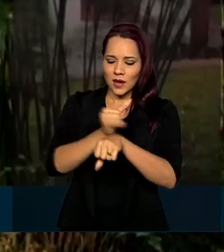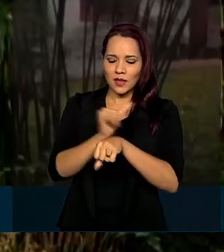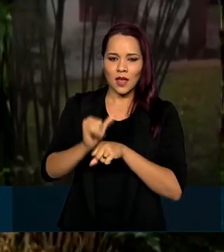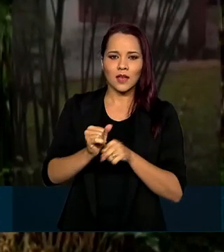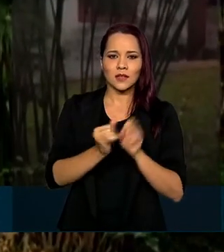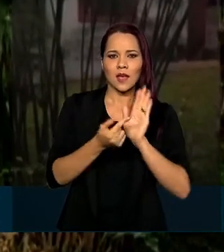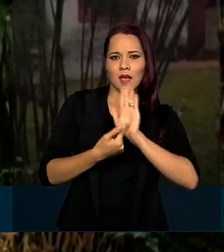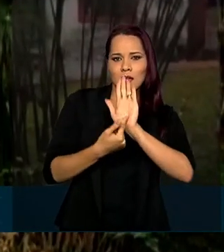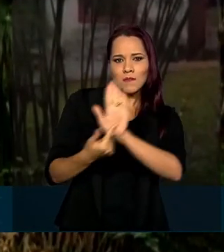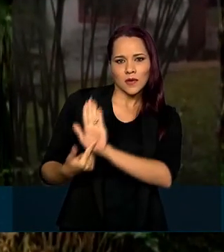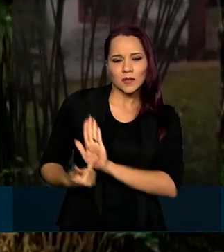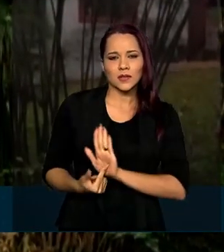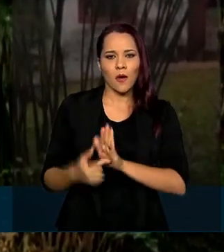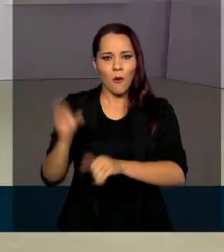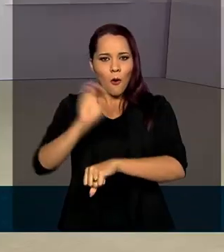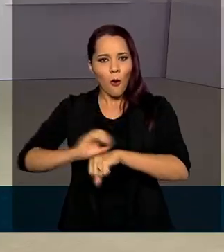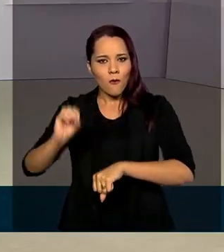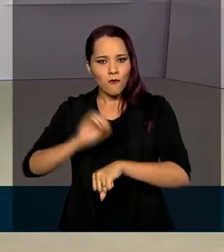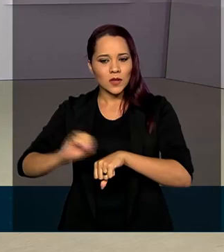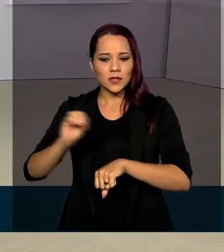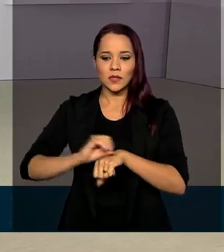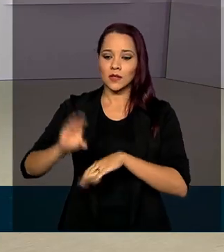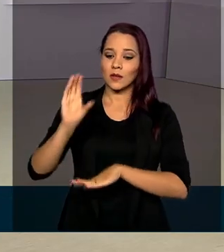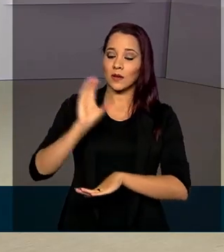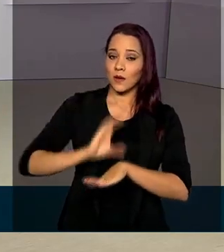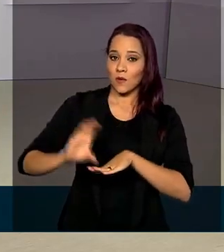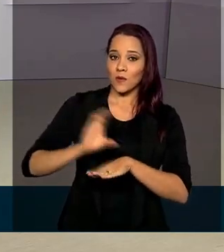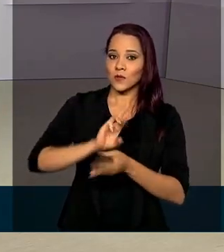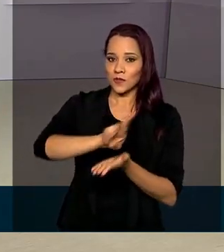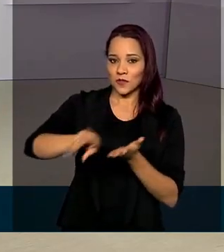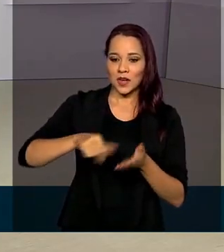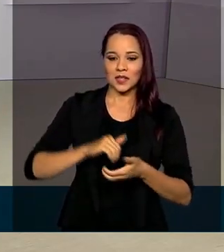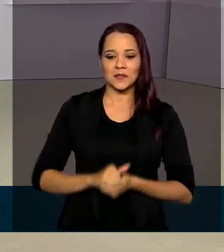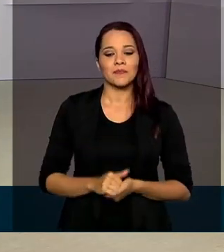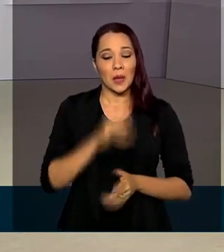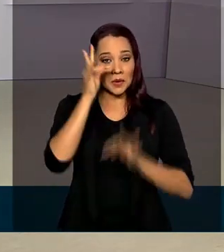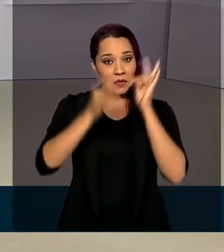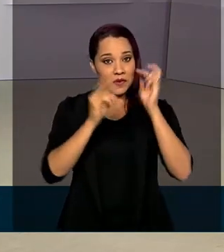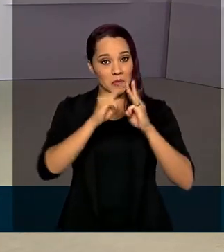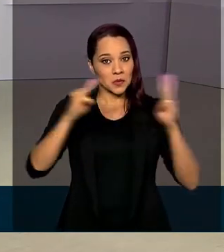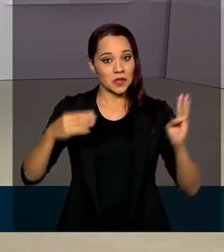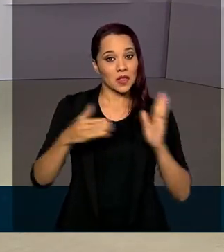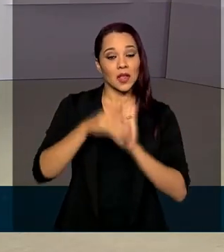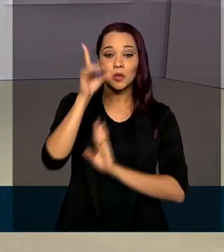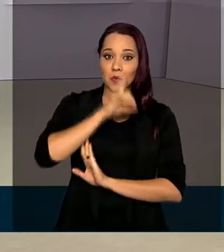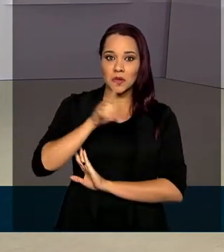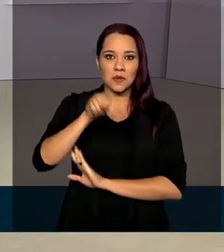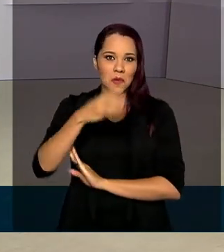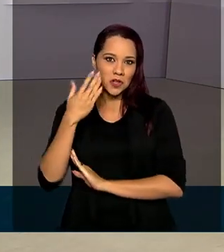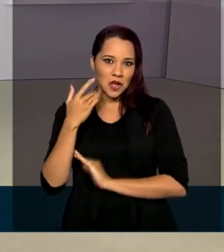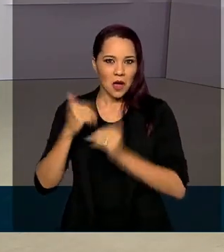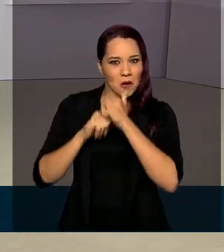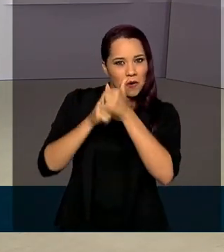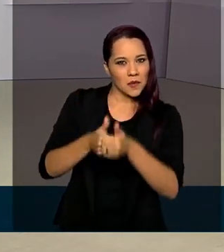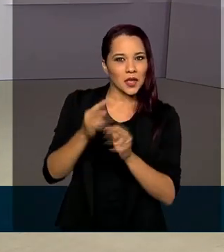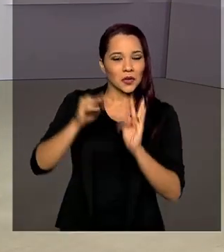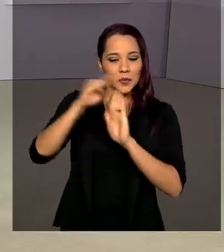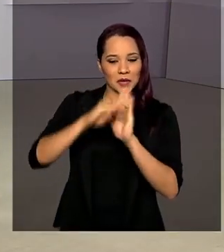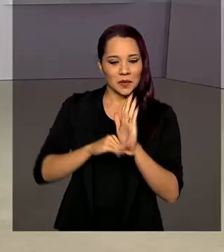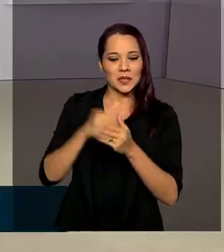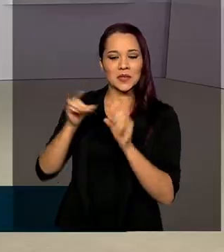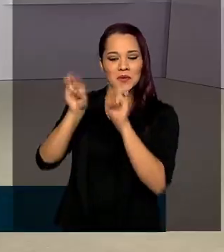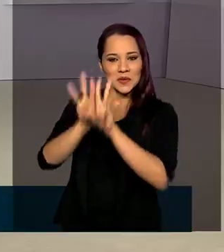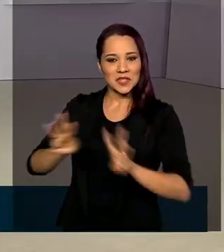exposições, oficinas, cursos. A Primavera dos Museus vai até domingo e você pode acompanhar toda a programação